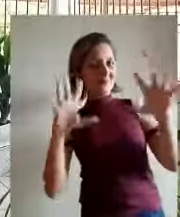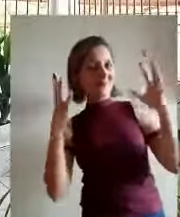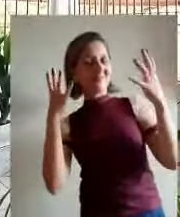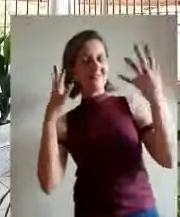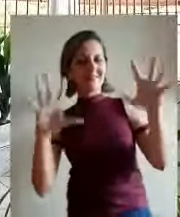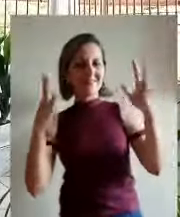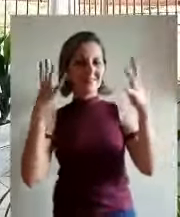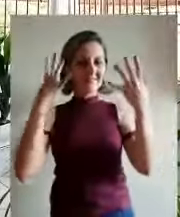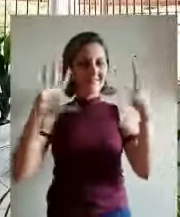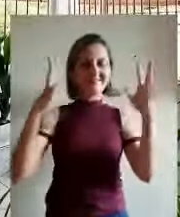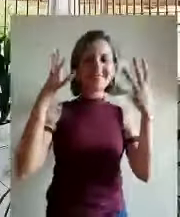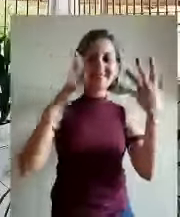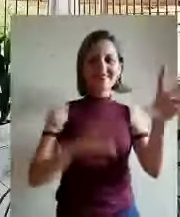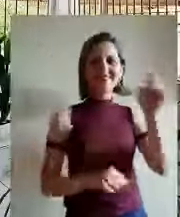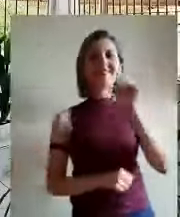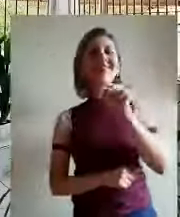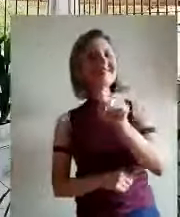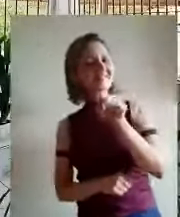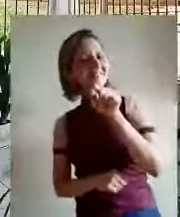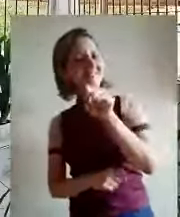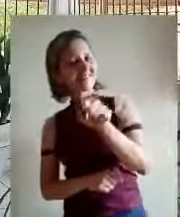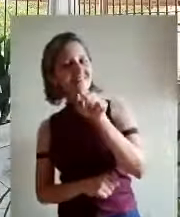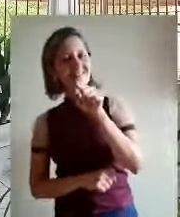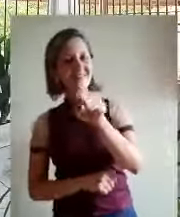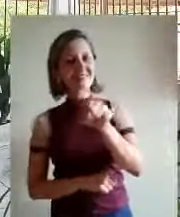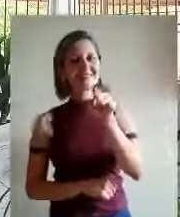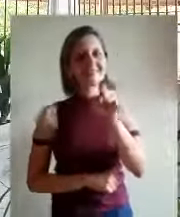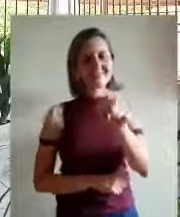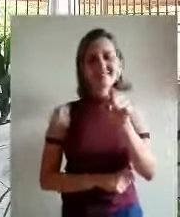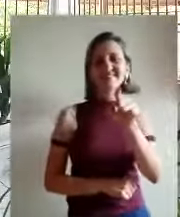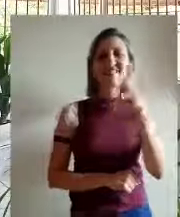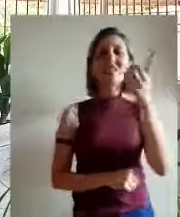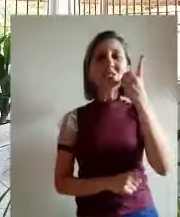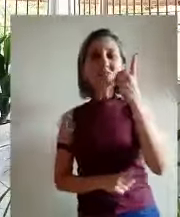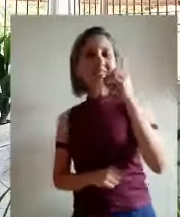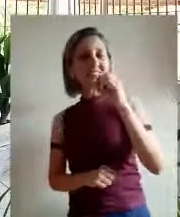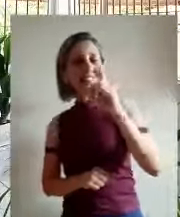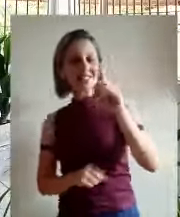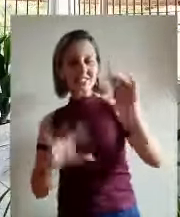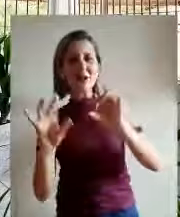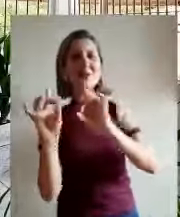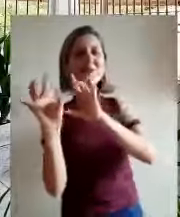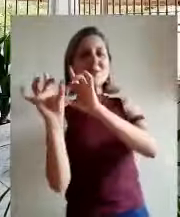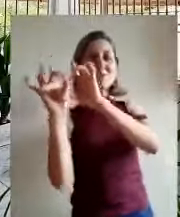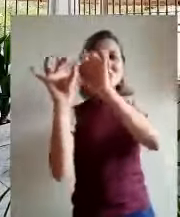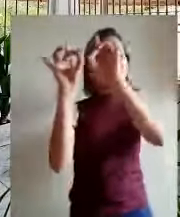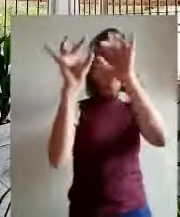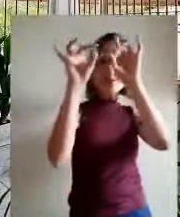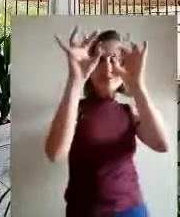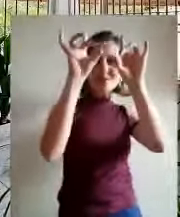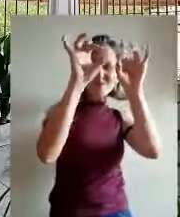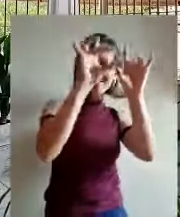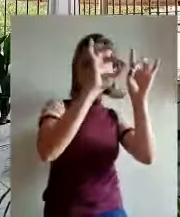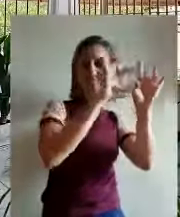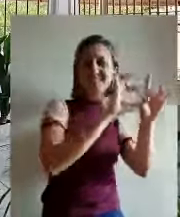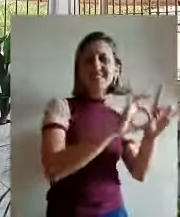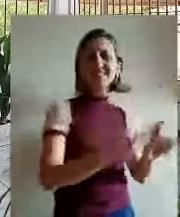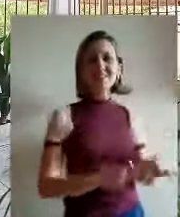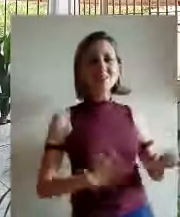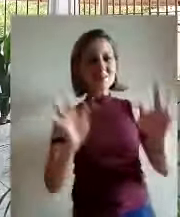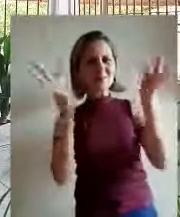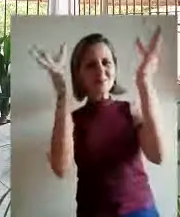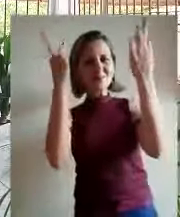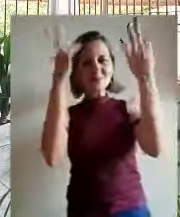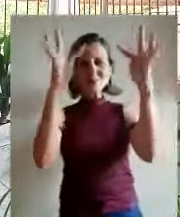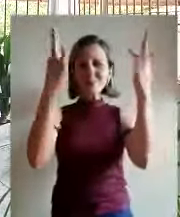Parabéns para você, nessa data querida! Muitas